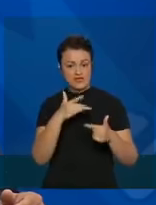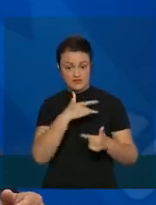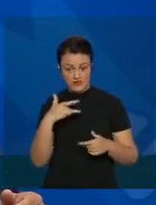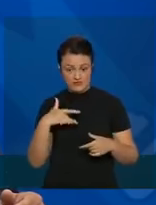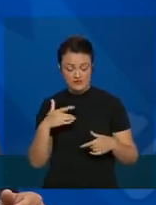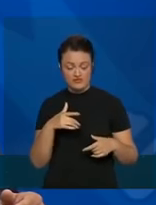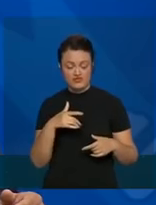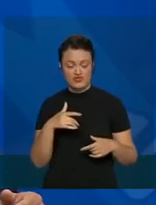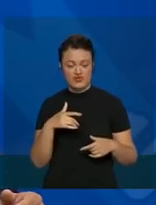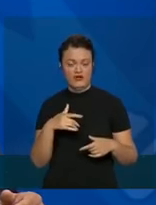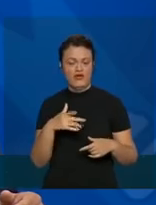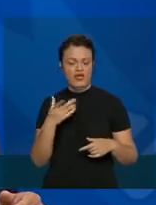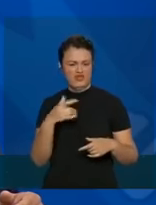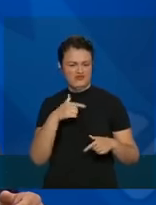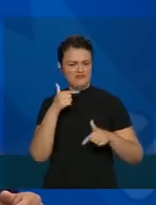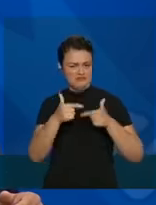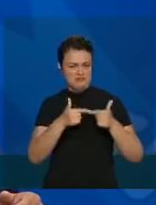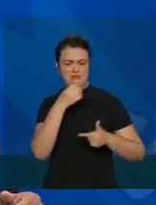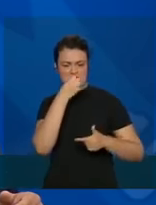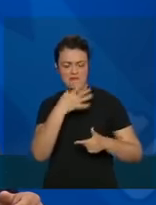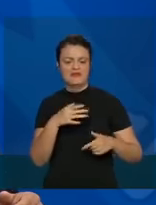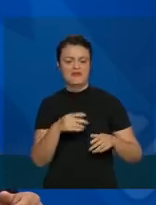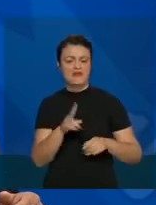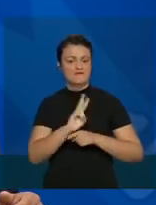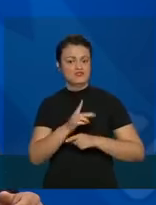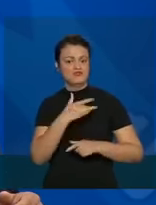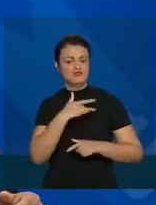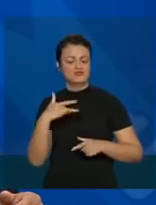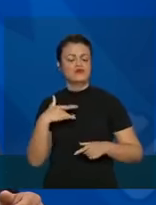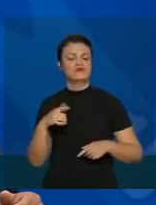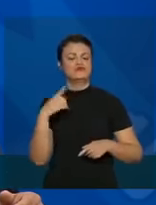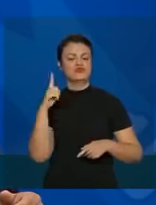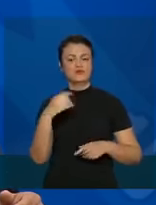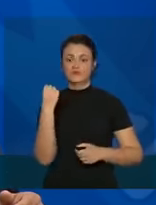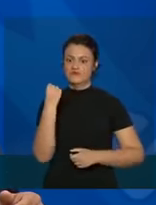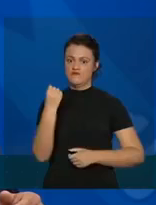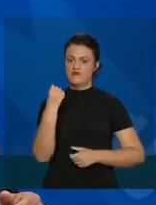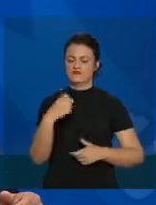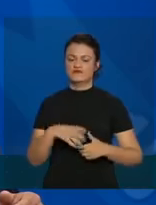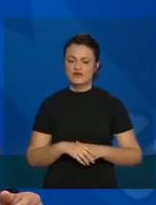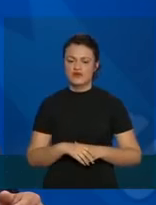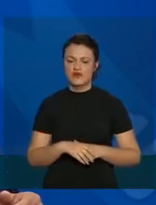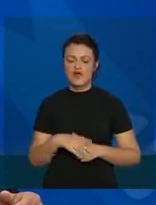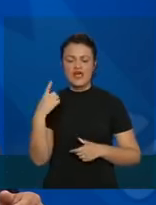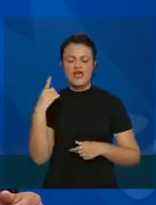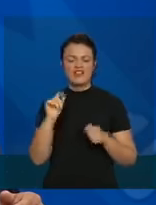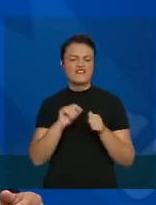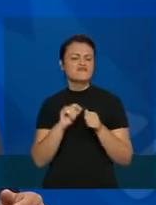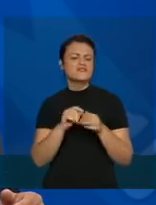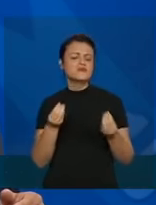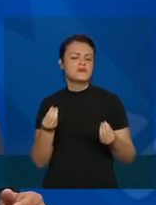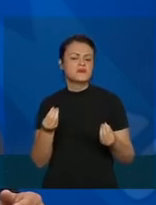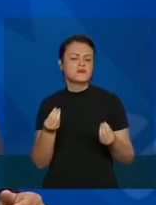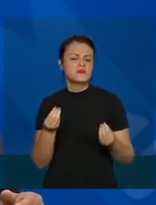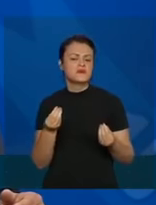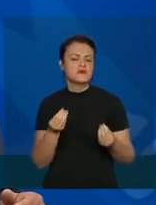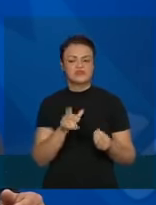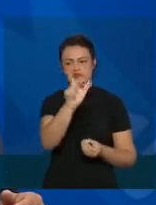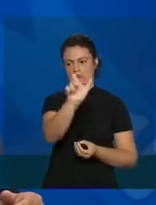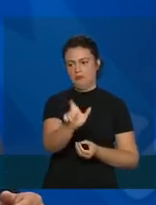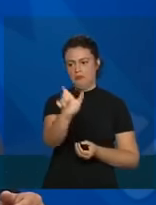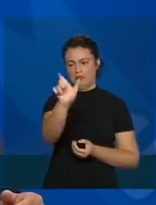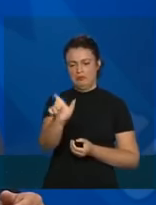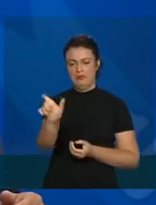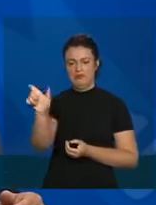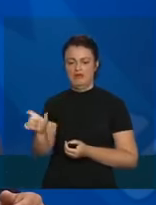muito robusta, a vigilância em saúde do Brasil é muito forte. Ela não é feita de personalidades,